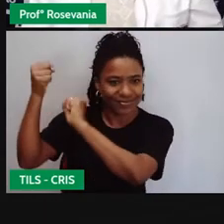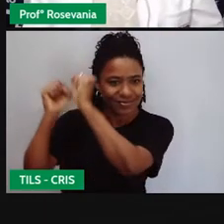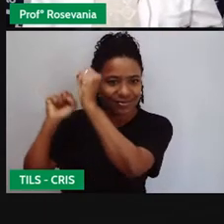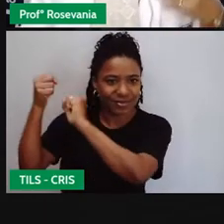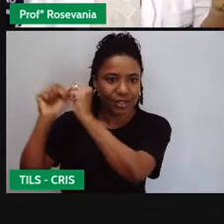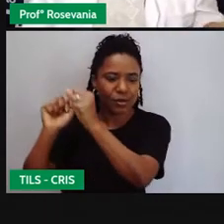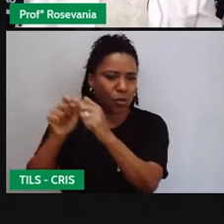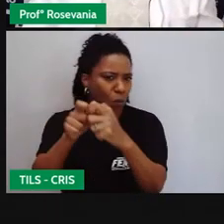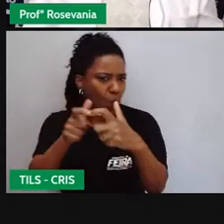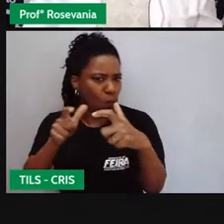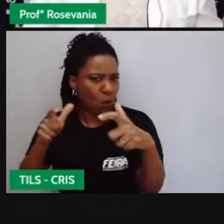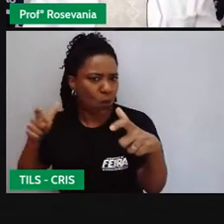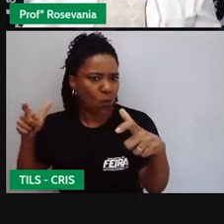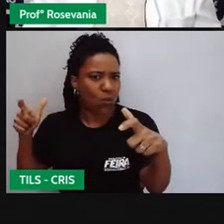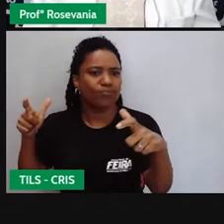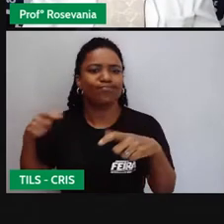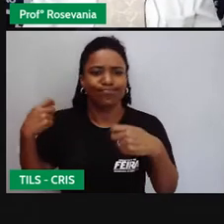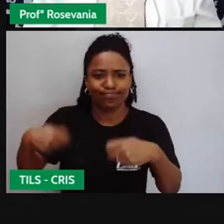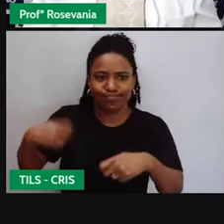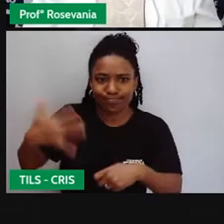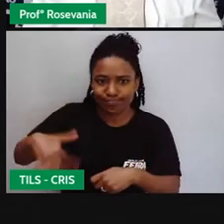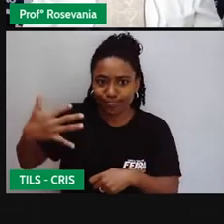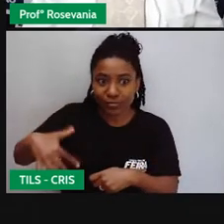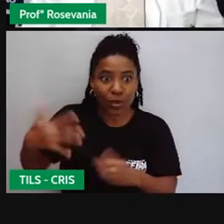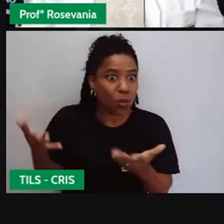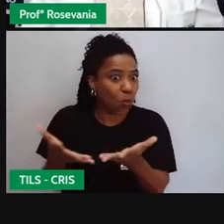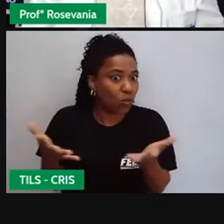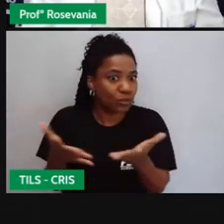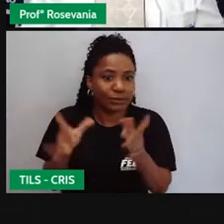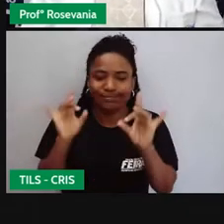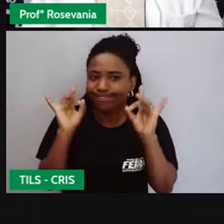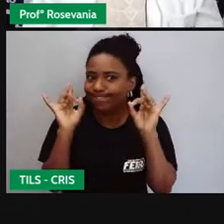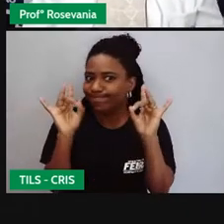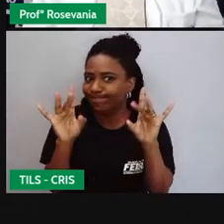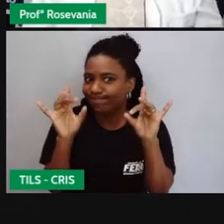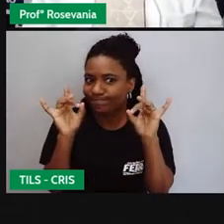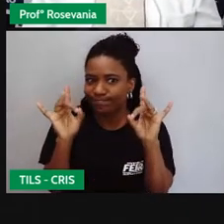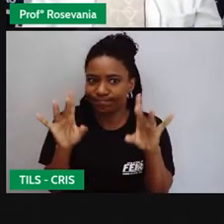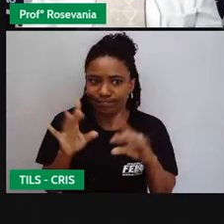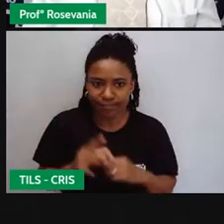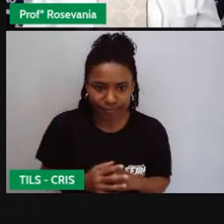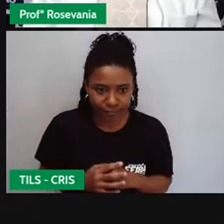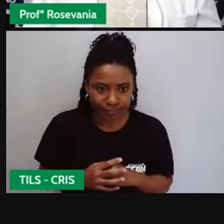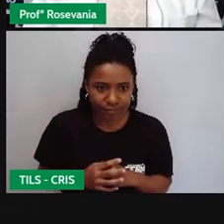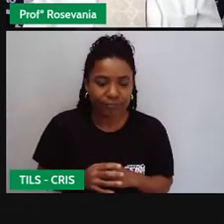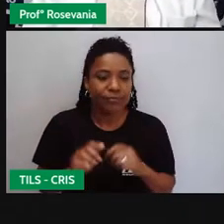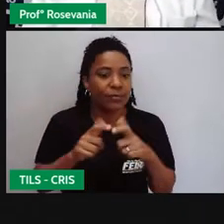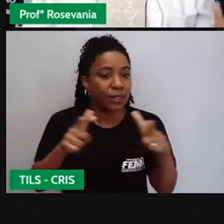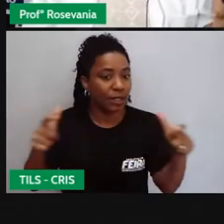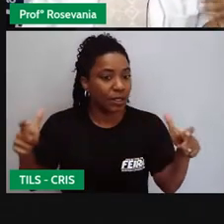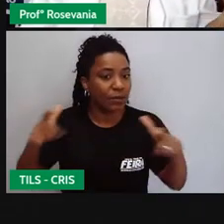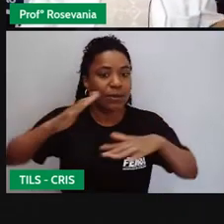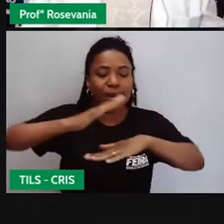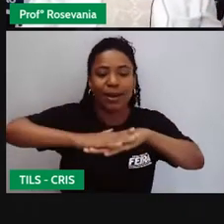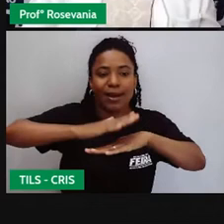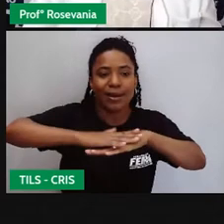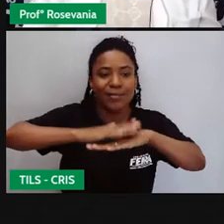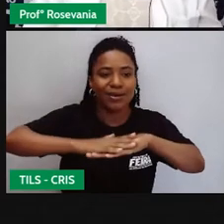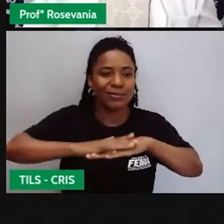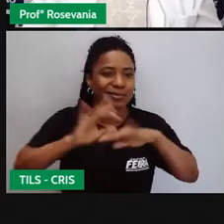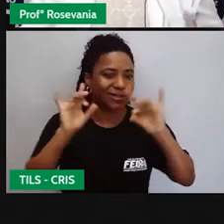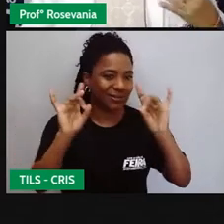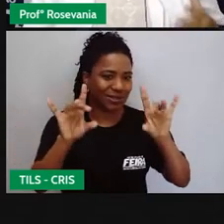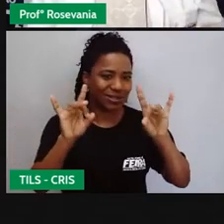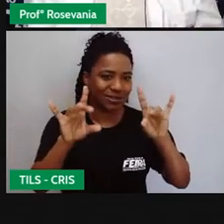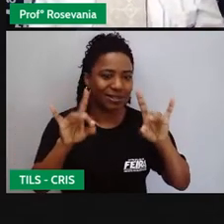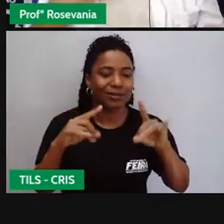assim, imperioso para que a gente tivesse essa produção que a gente tem hoje. E aí exigiu, como eu falei para vocês, uma mão de obra qualificada. Até para mexer nessas